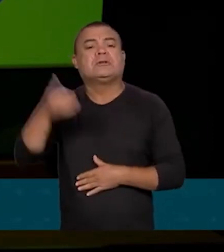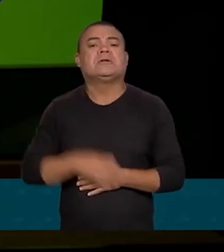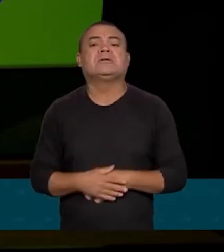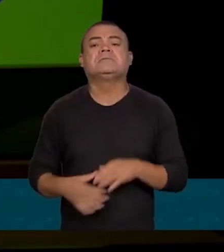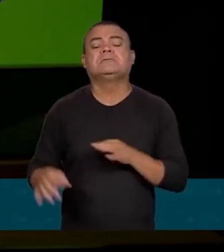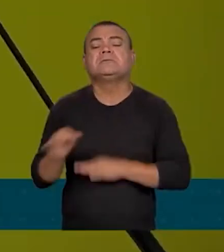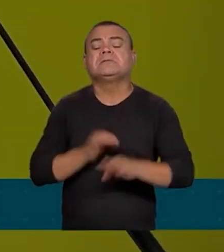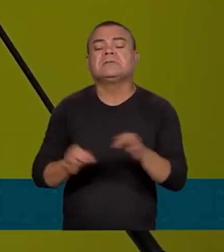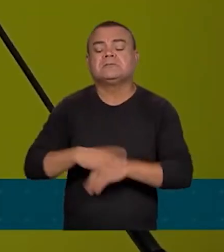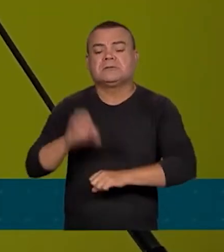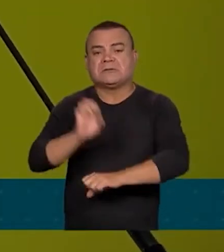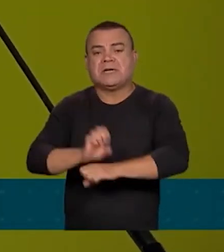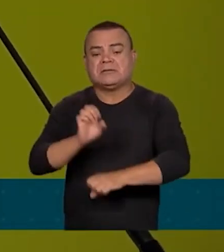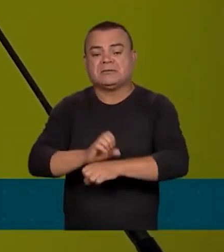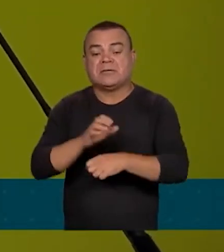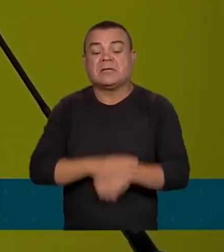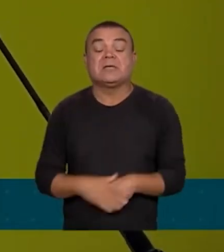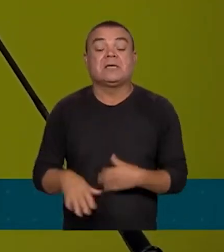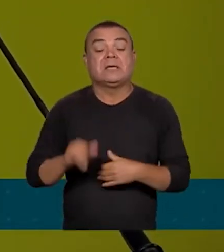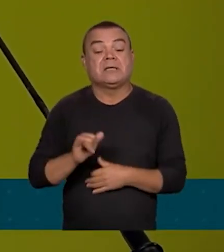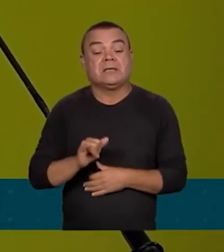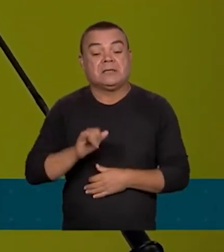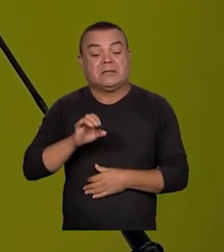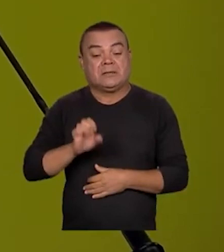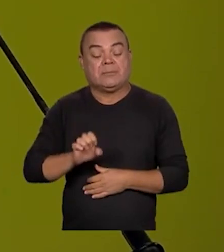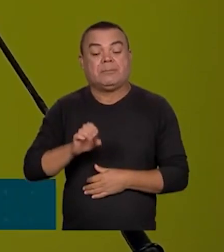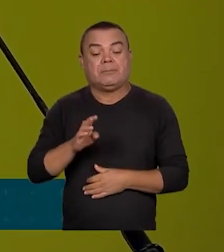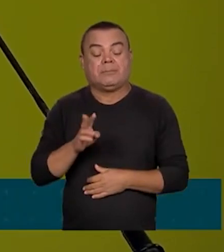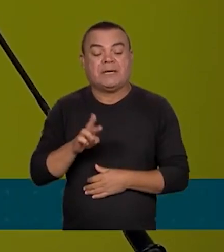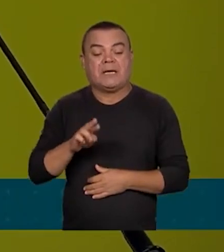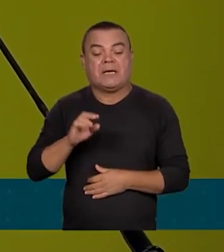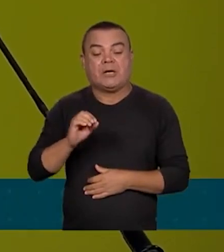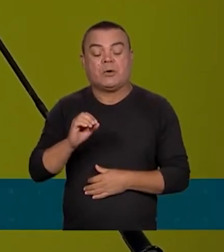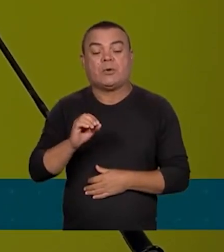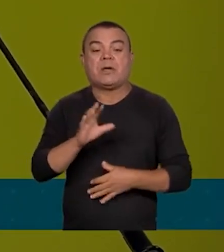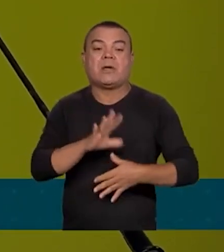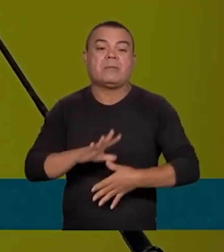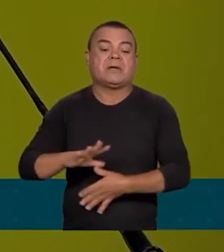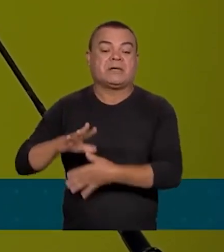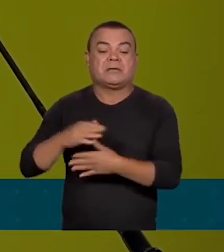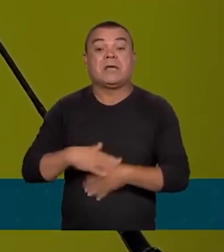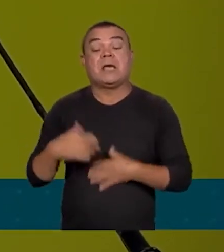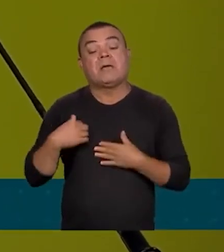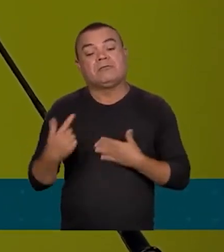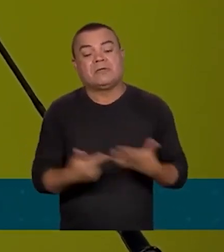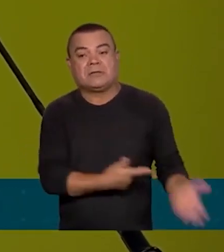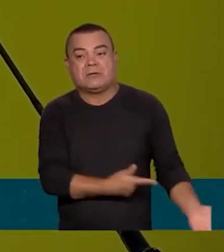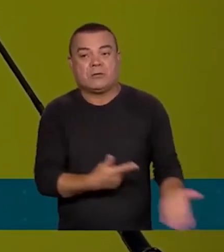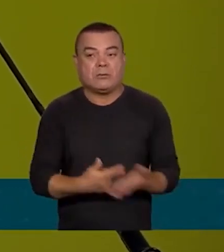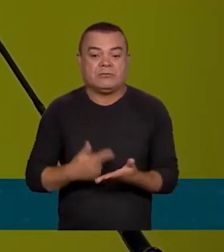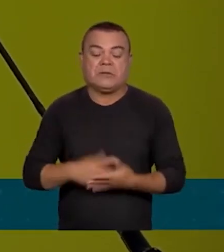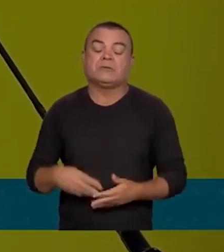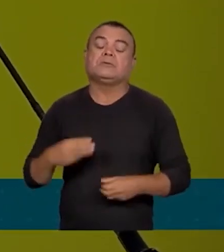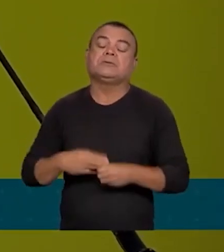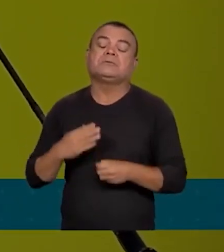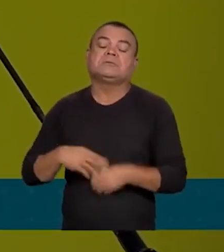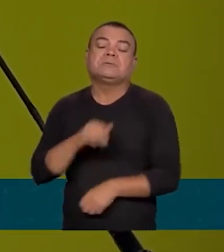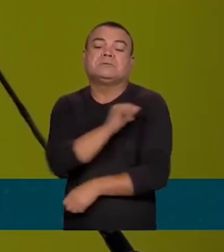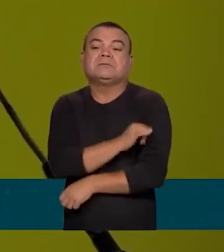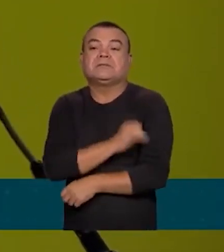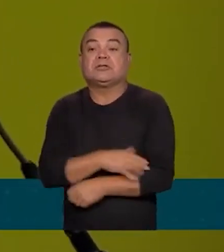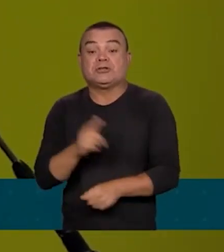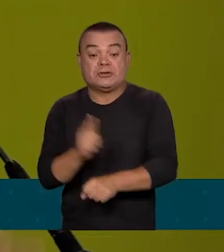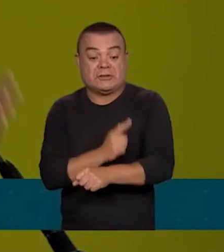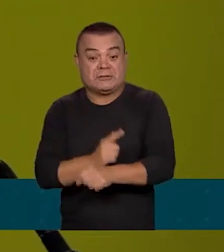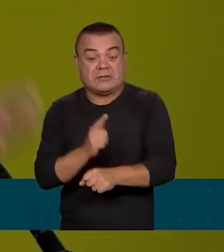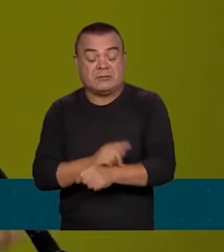Estados Ibero-Americanos, e tenho um privilégio também aqui, a convite do município do Rio de Janeiro, de poder fazer a gestão do Museu de Arte do Rio.